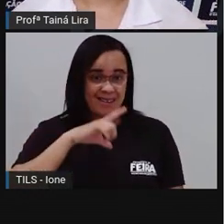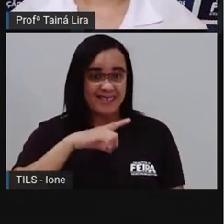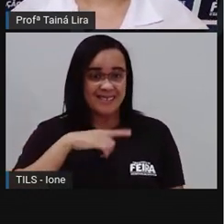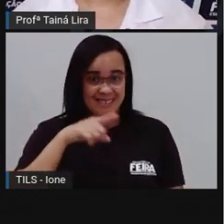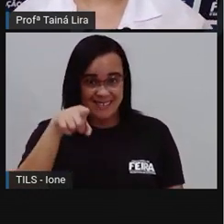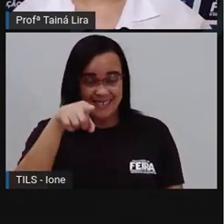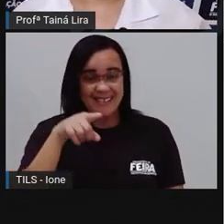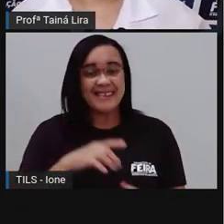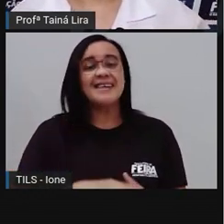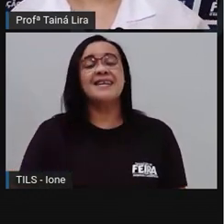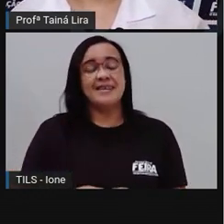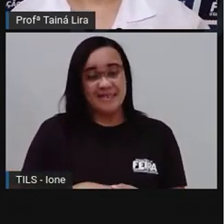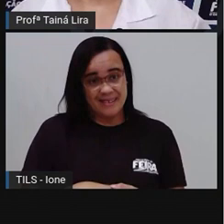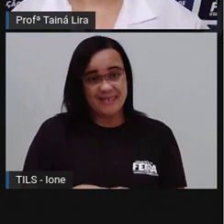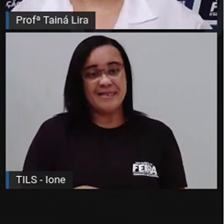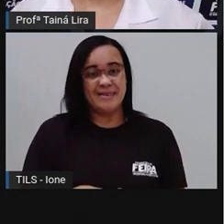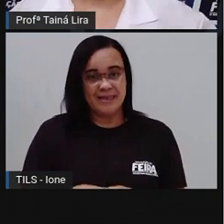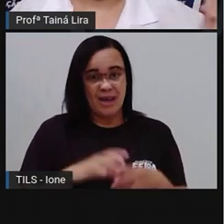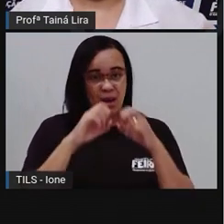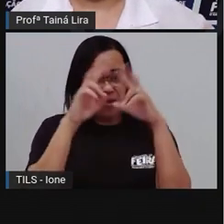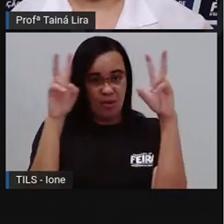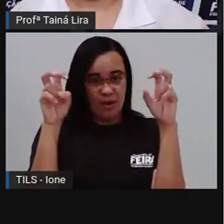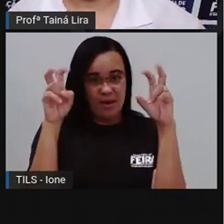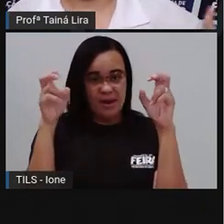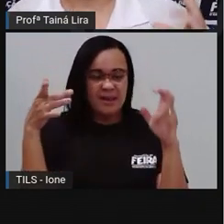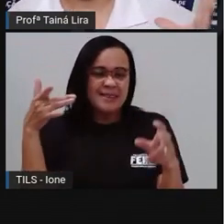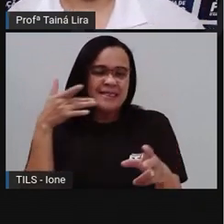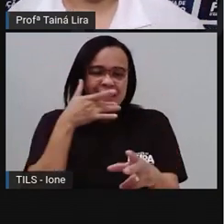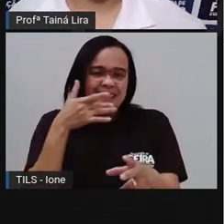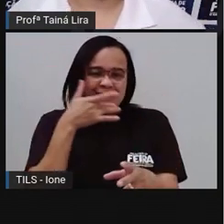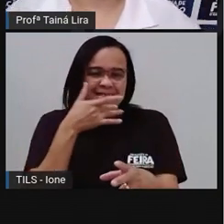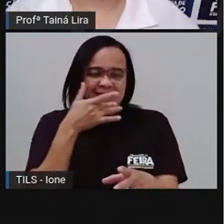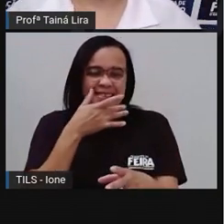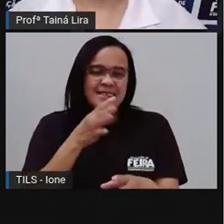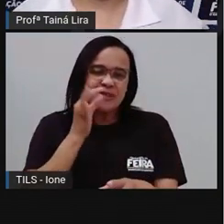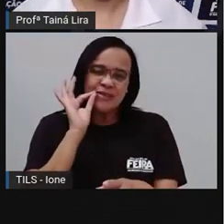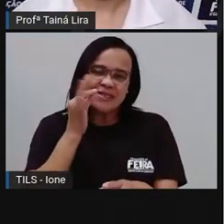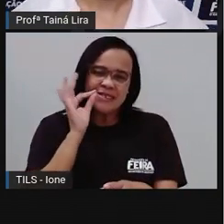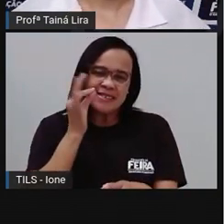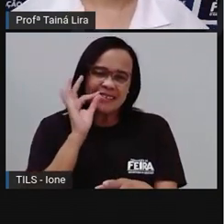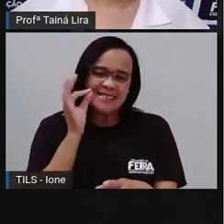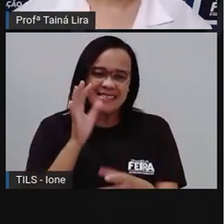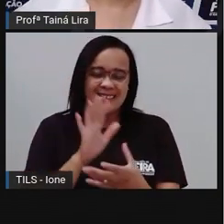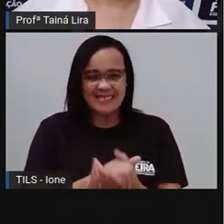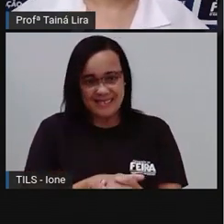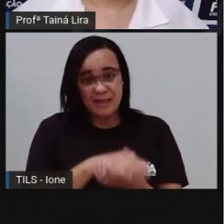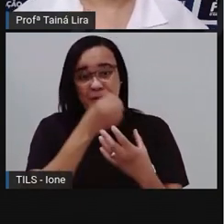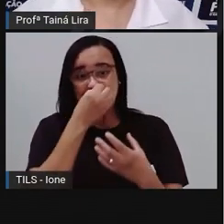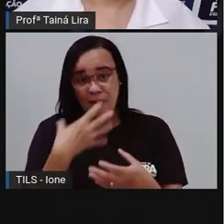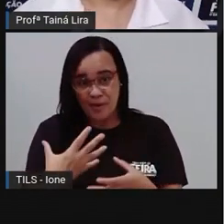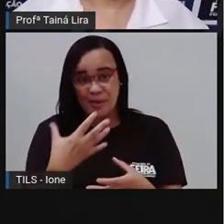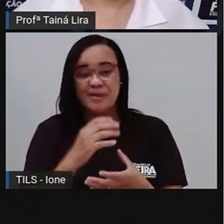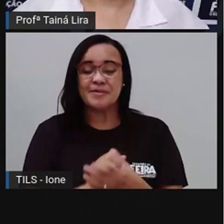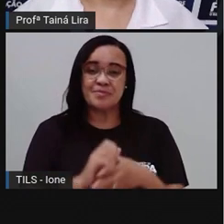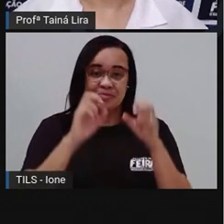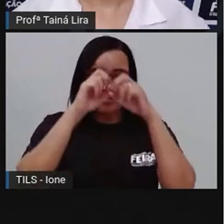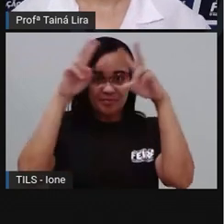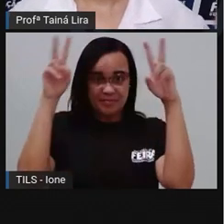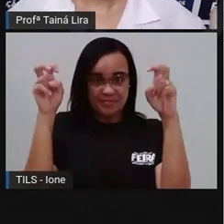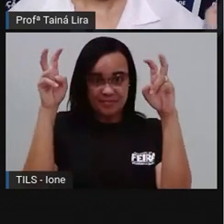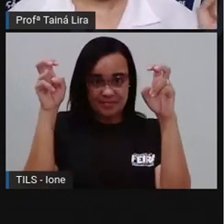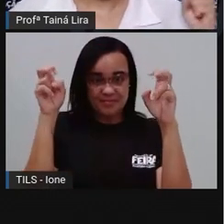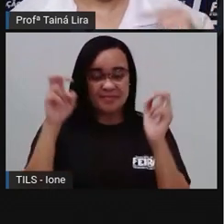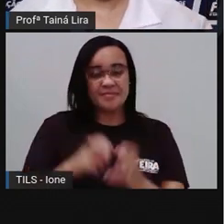bolinho de chuva, que é uma delícia ali com um cafezinho, na verdade. Então, olha lá o título da nossa receita.